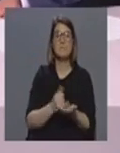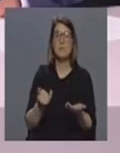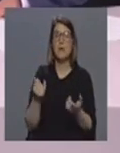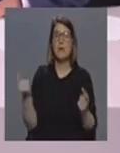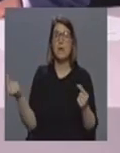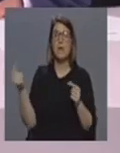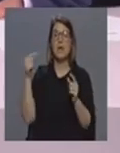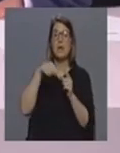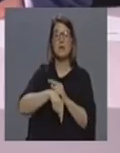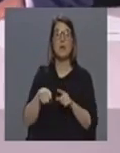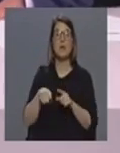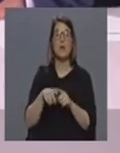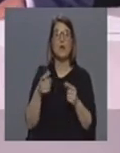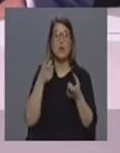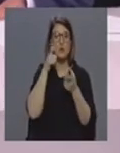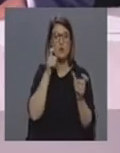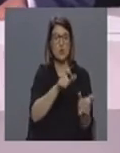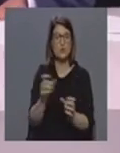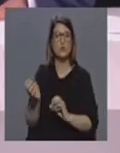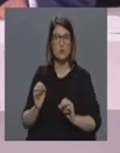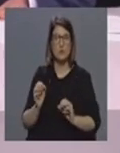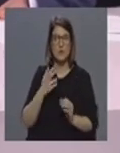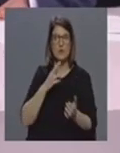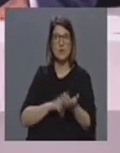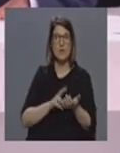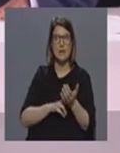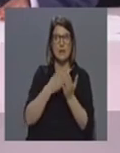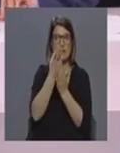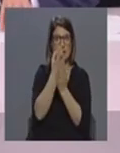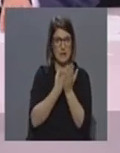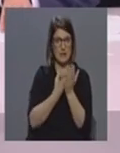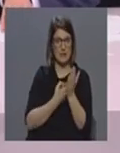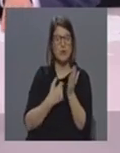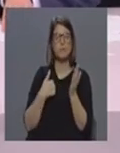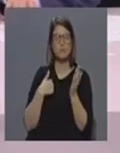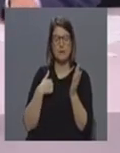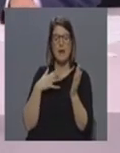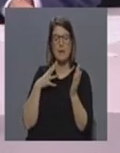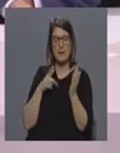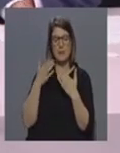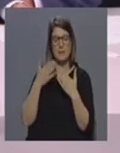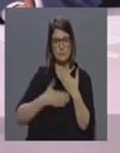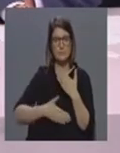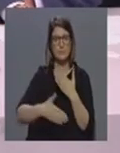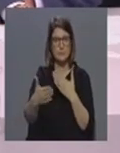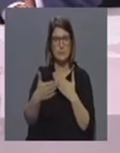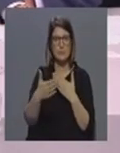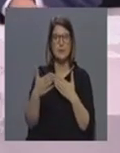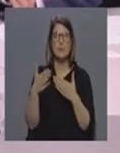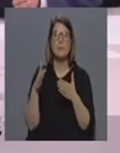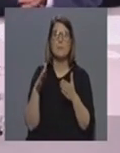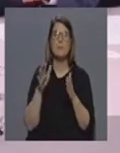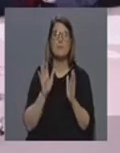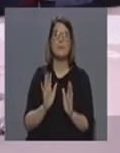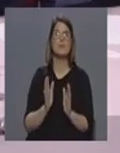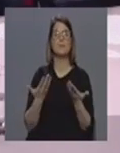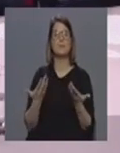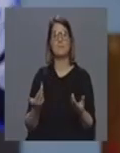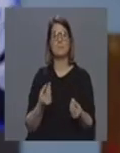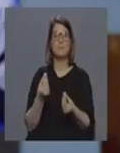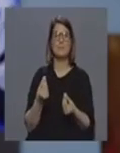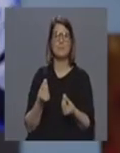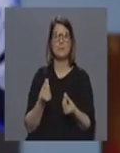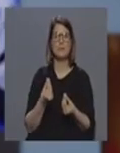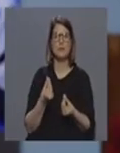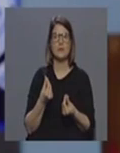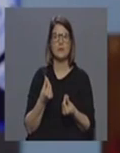controle na região é certo que os inquéritos vão ser aplicados a partir da manhã mas como